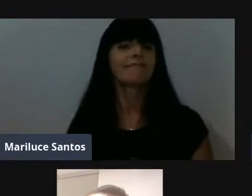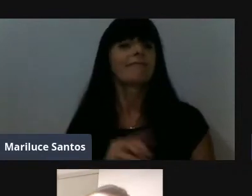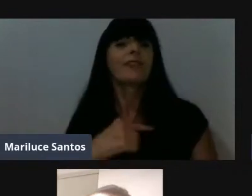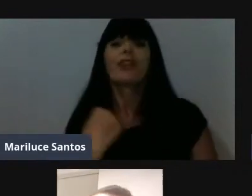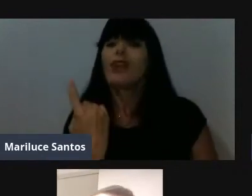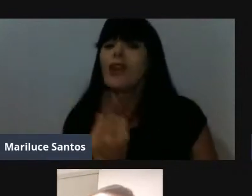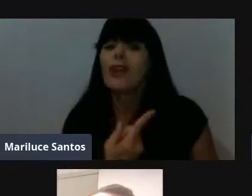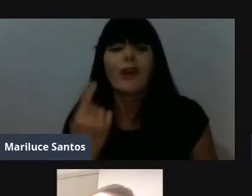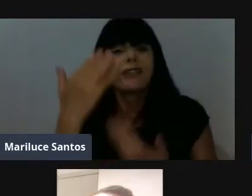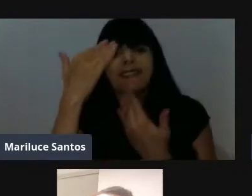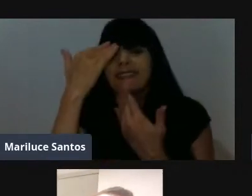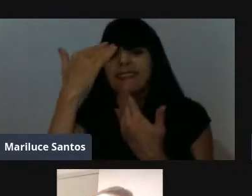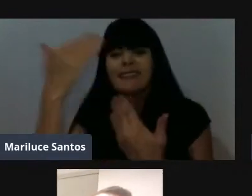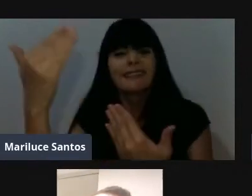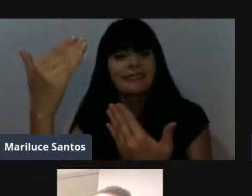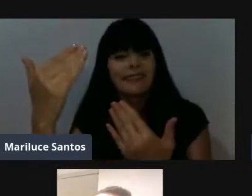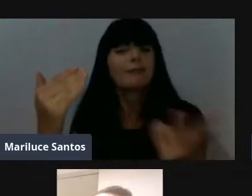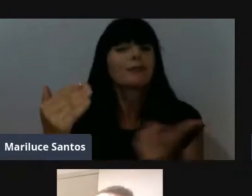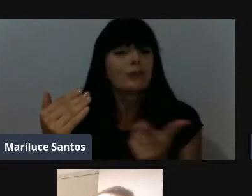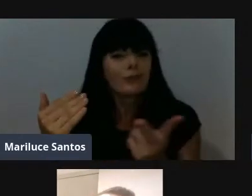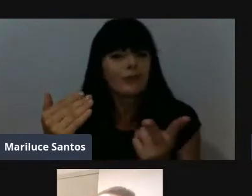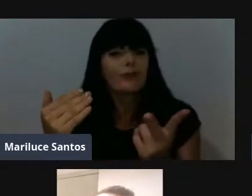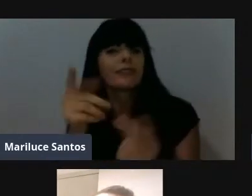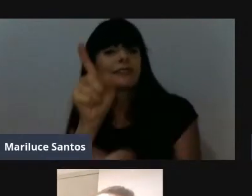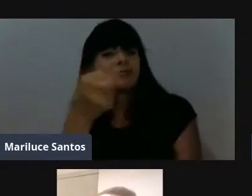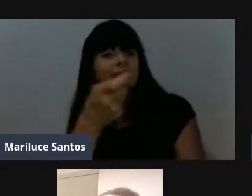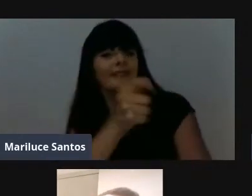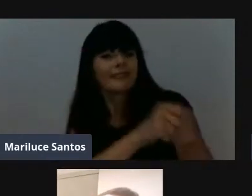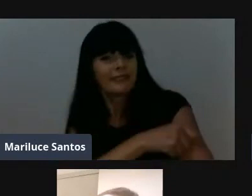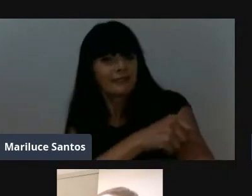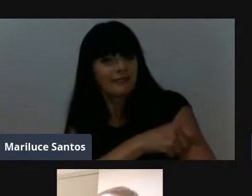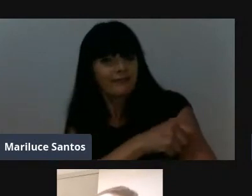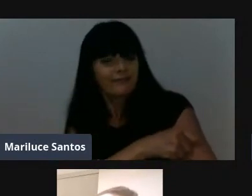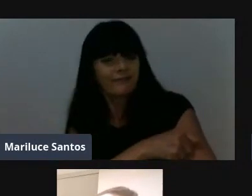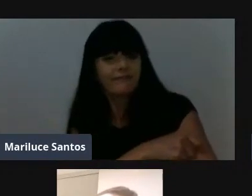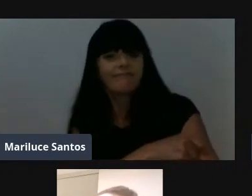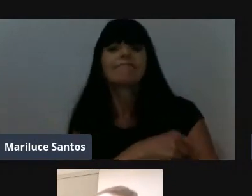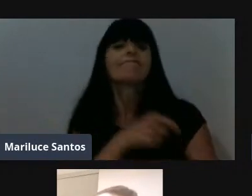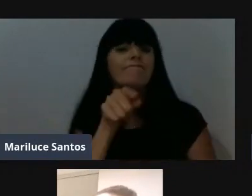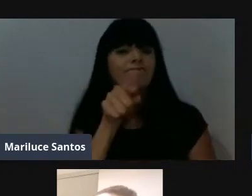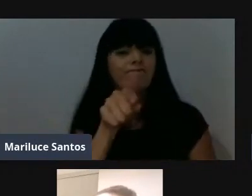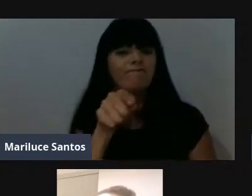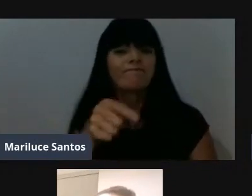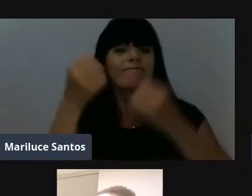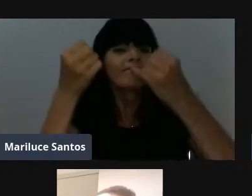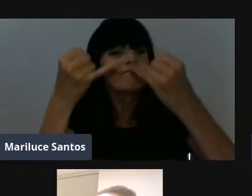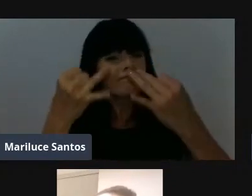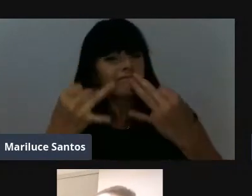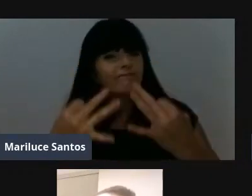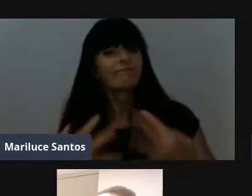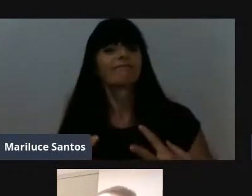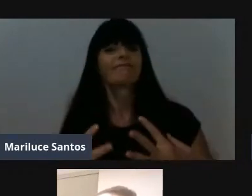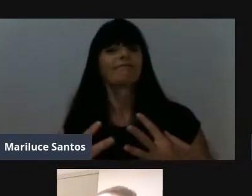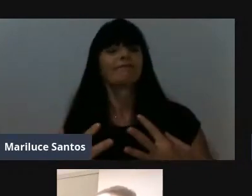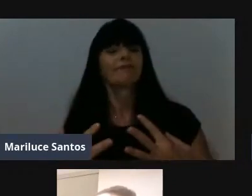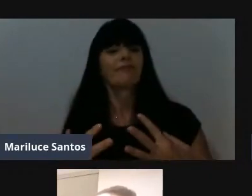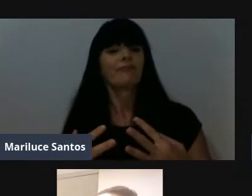nós é que agradecemos, Gleitinho e Rafael, e das palavras de vocês aí,